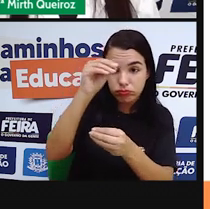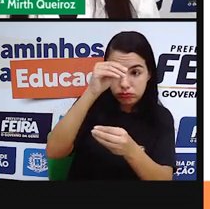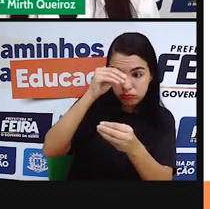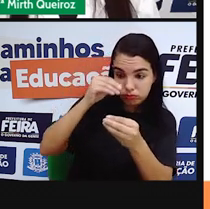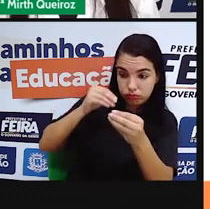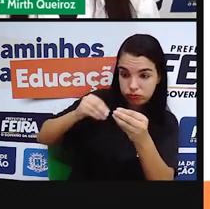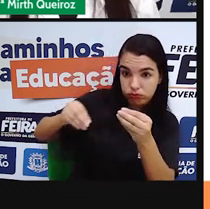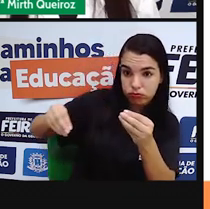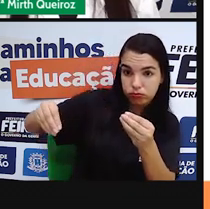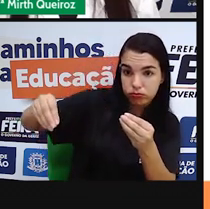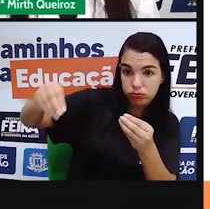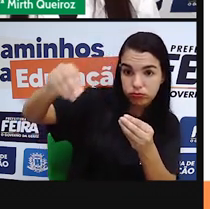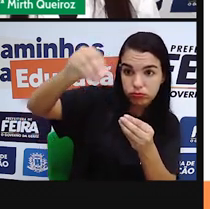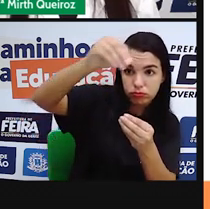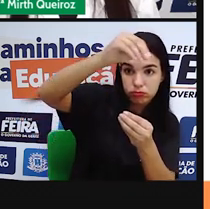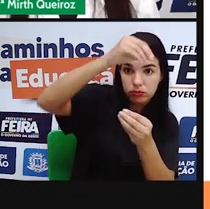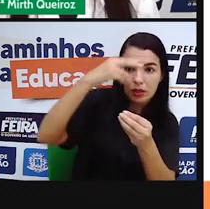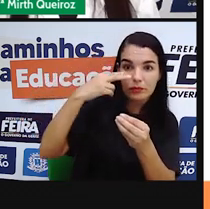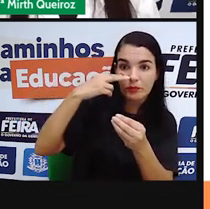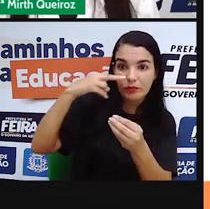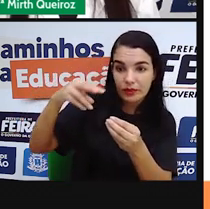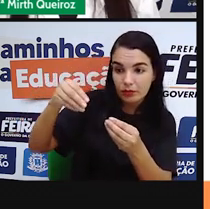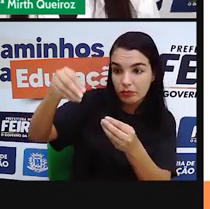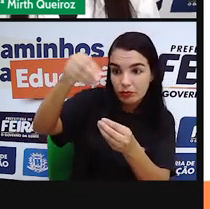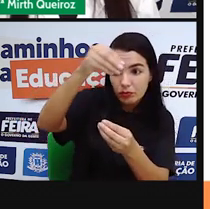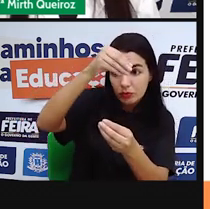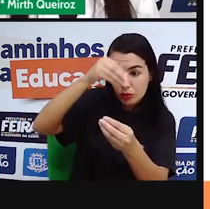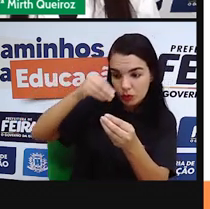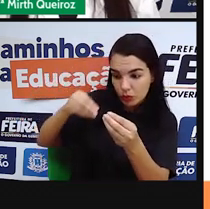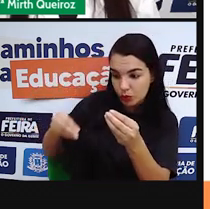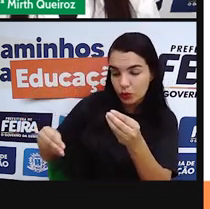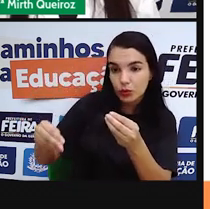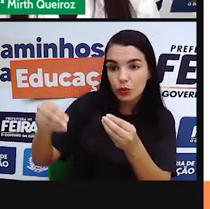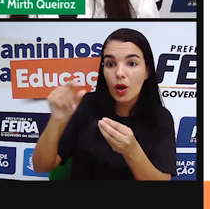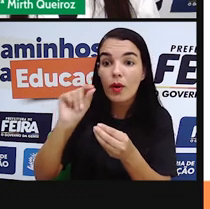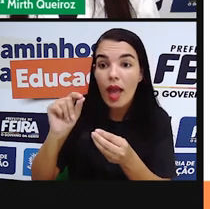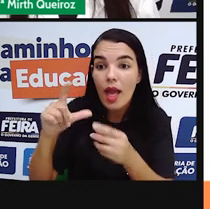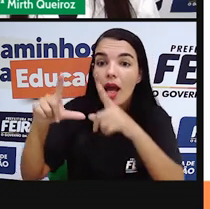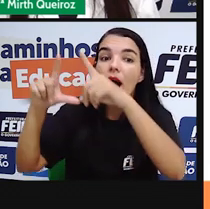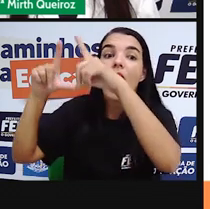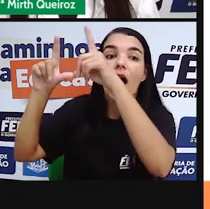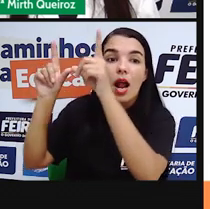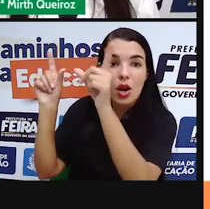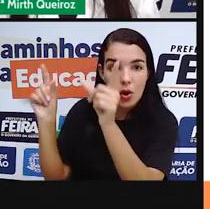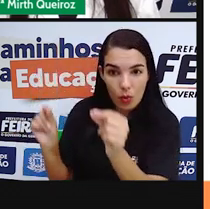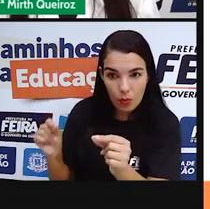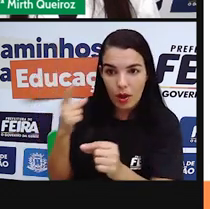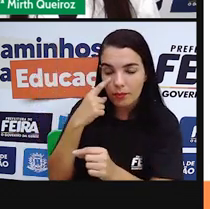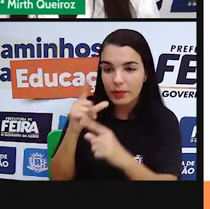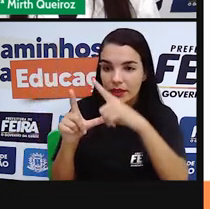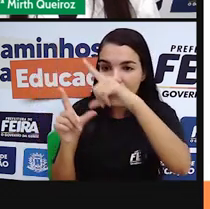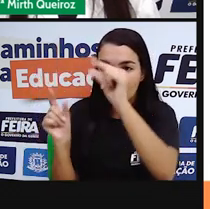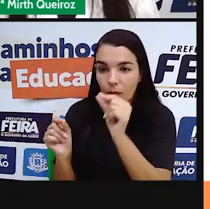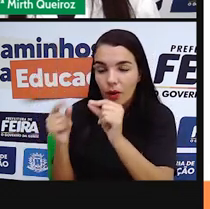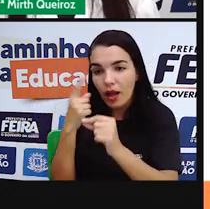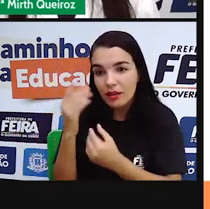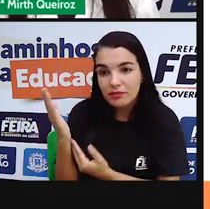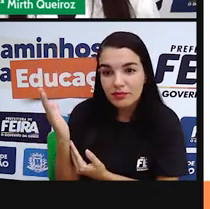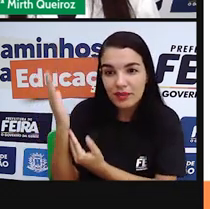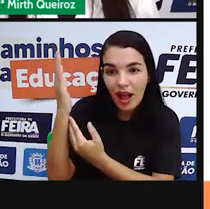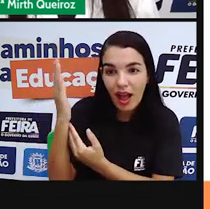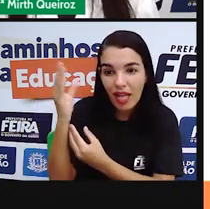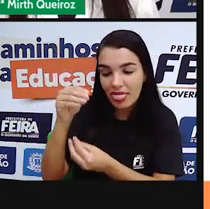Essa imagem aí é da Lua. A Lua fazendo movimento em torno da Terra